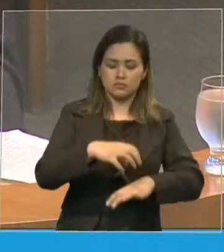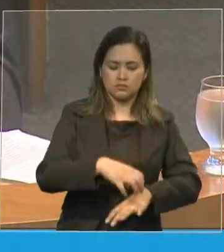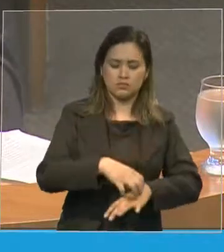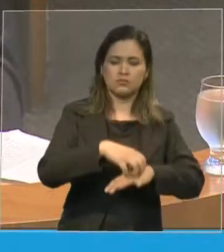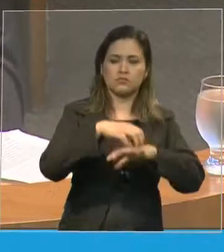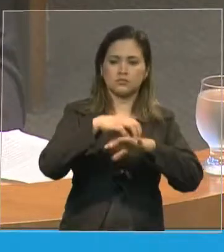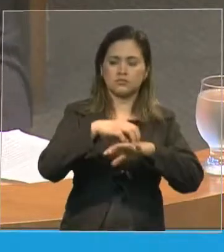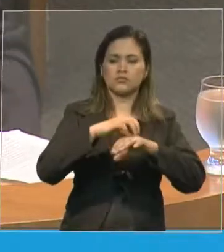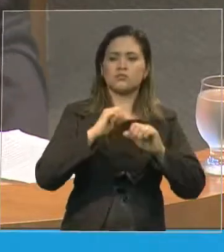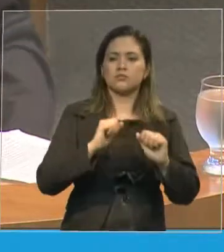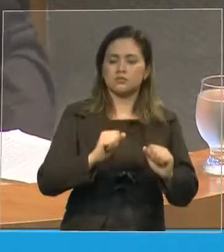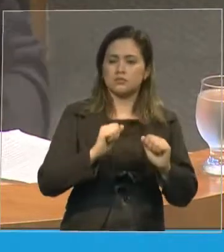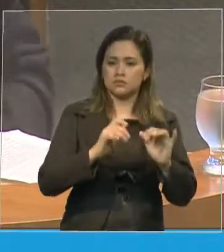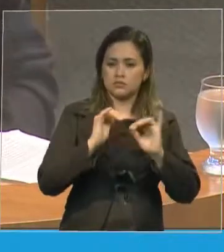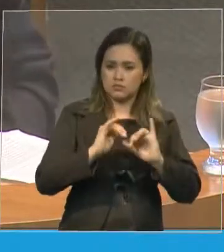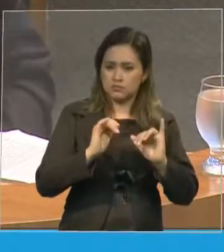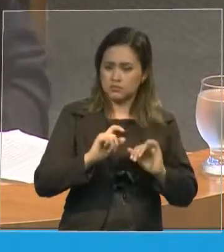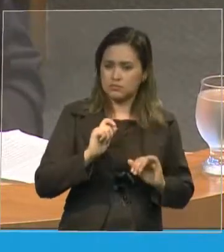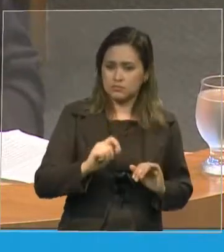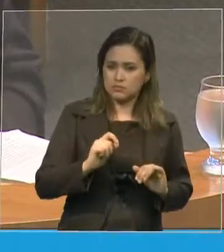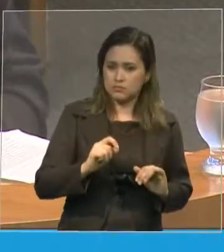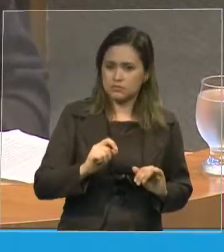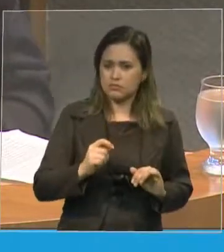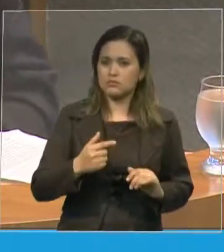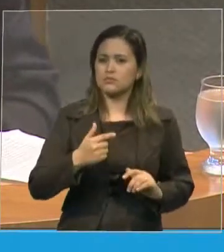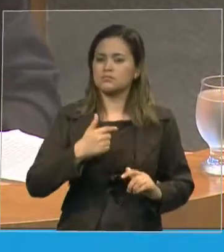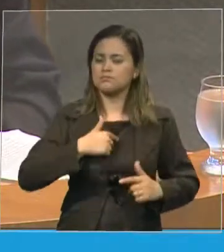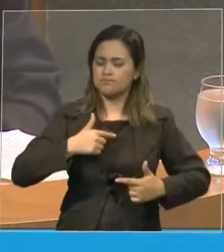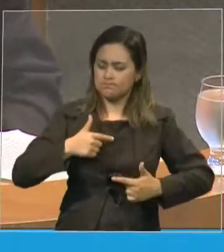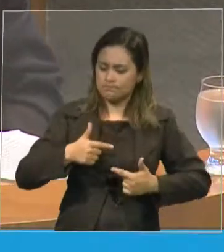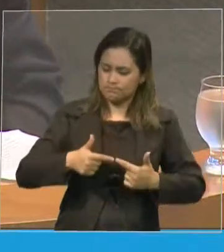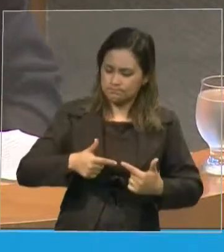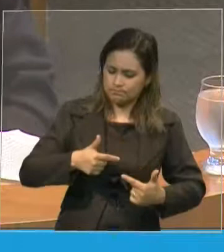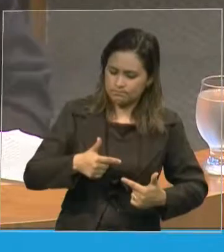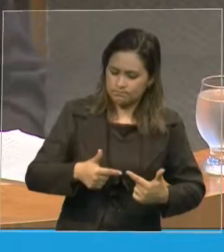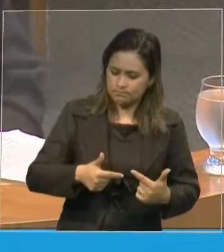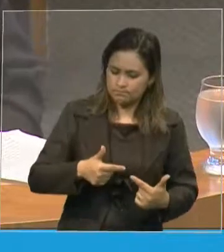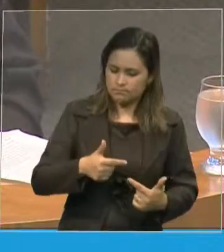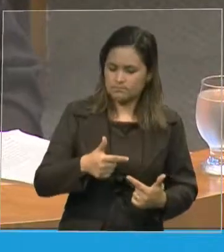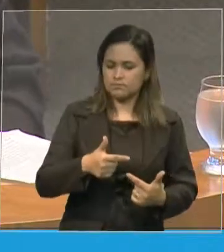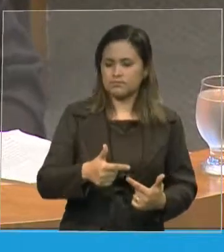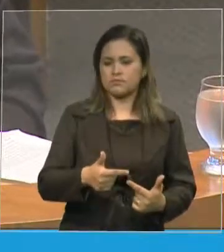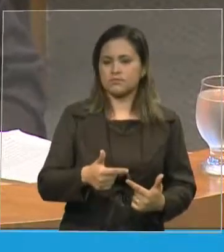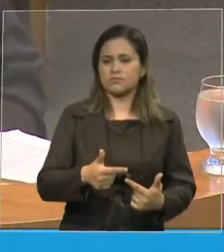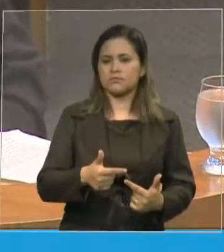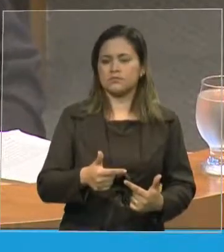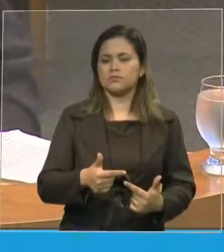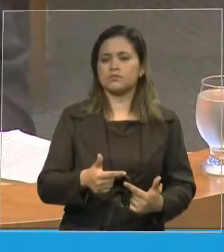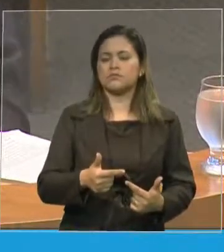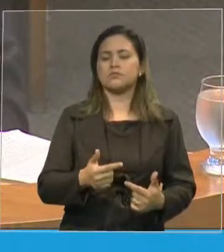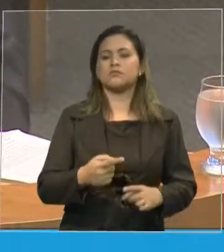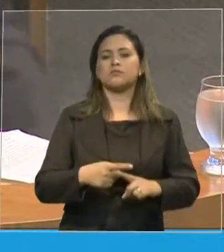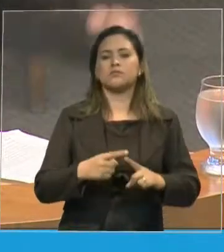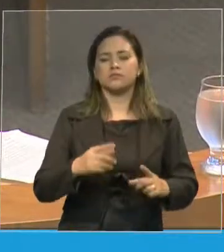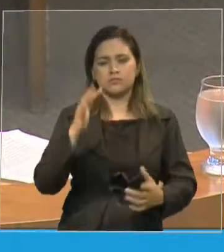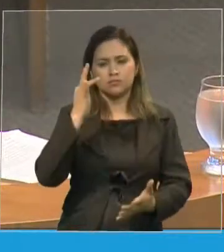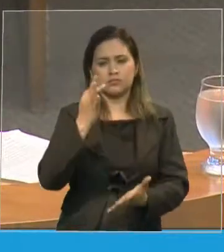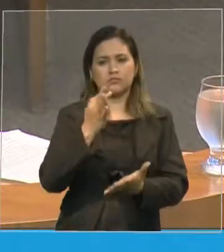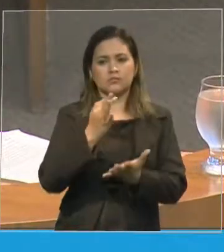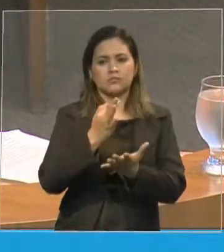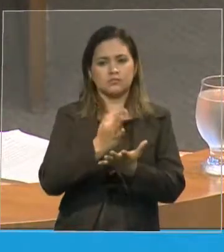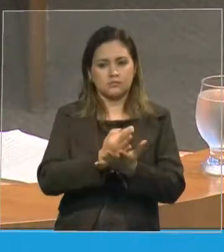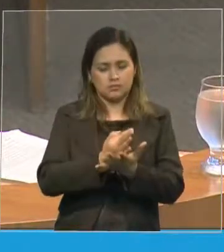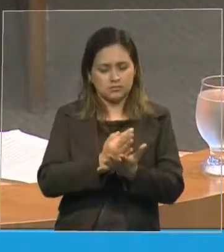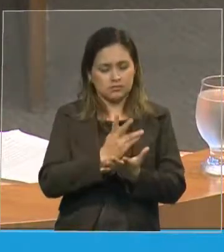acabei a carreira mas guardei a fé o que resta me agora é a